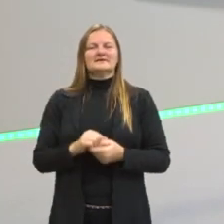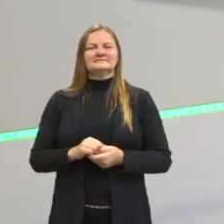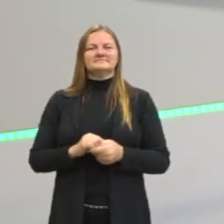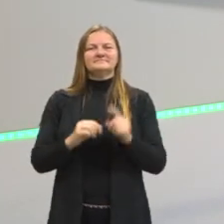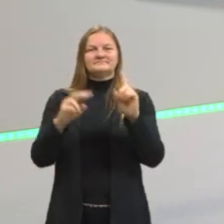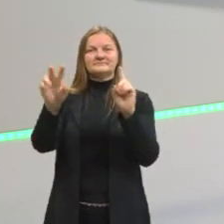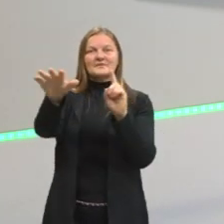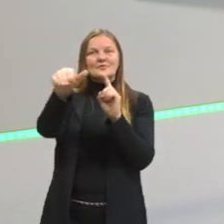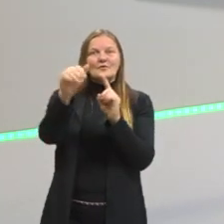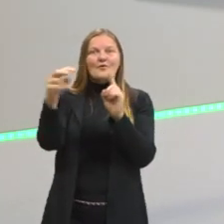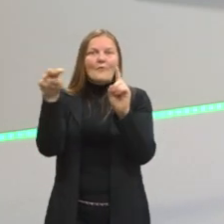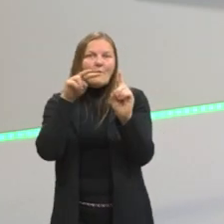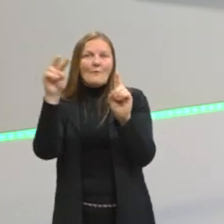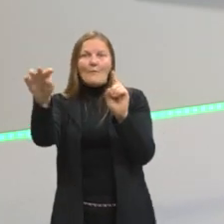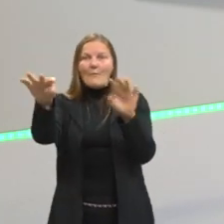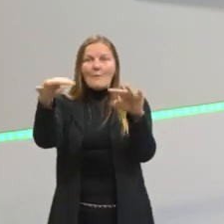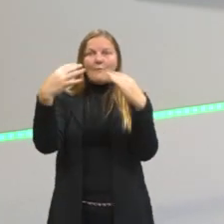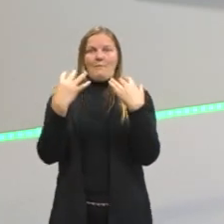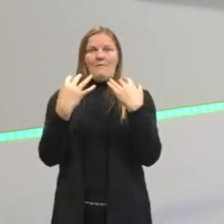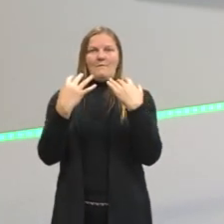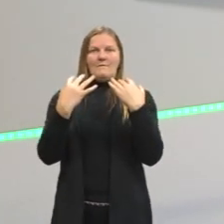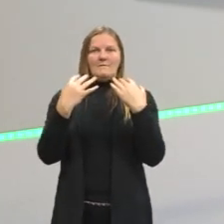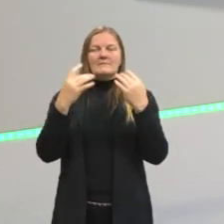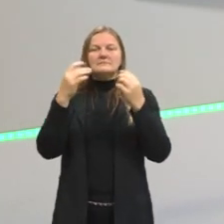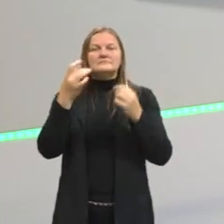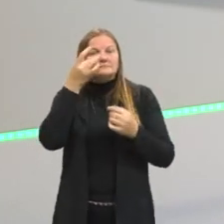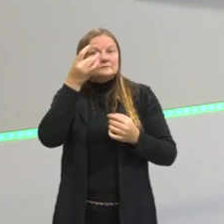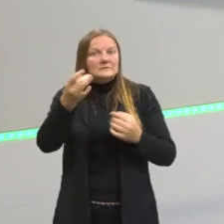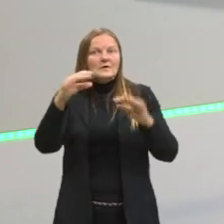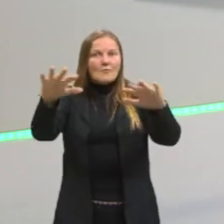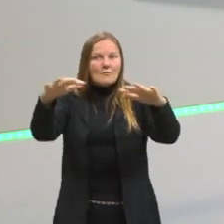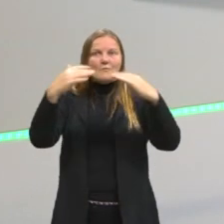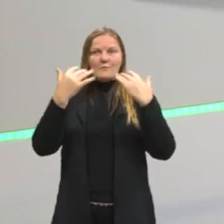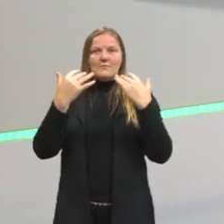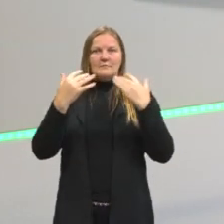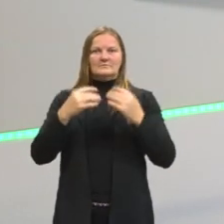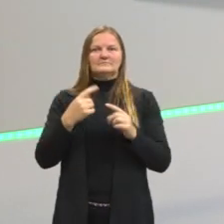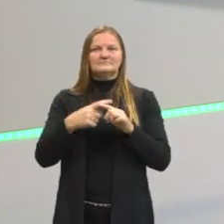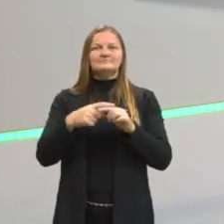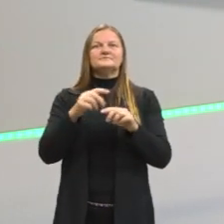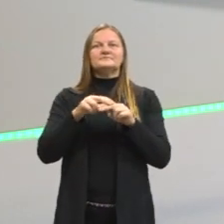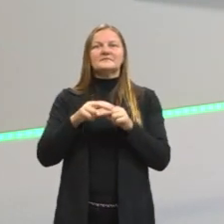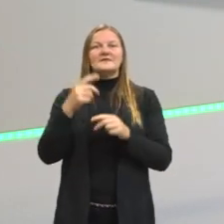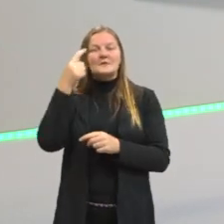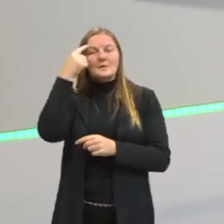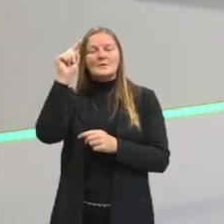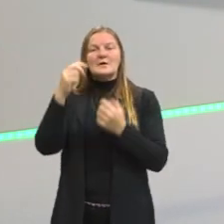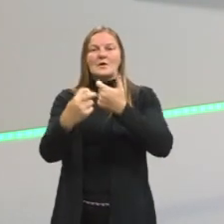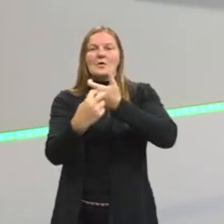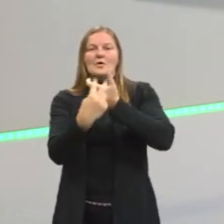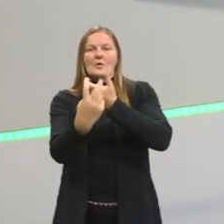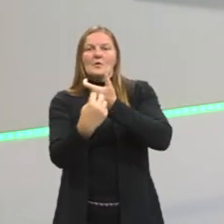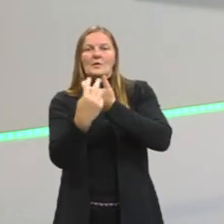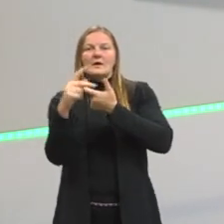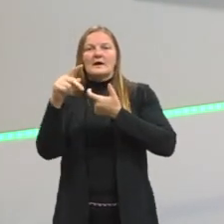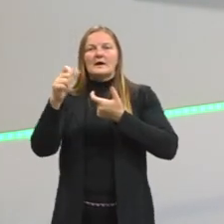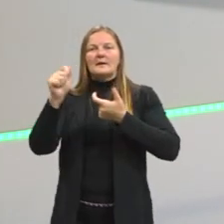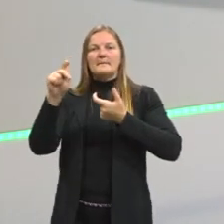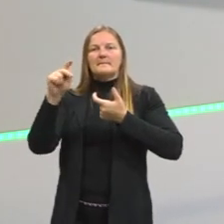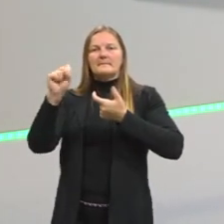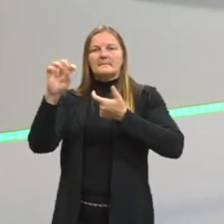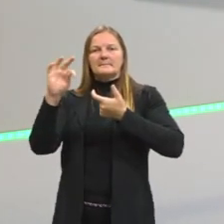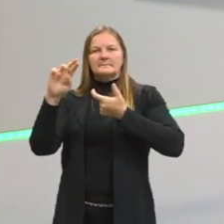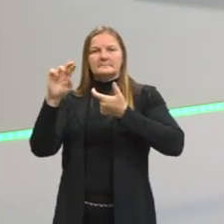chamando vocês para que prestem atenção em mim. Então isso é a ideia de chamamento. É uma